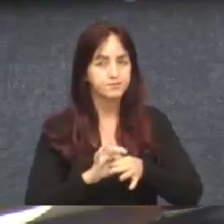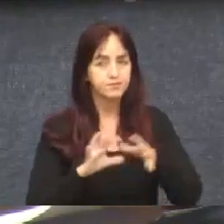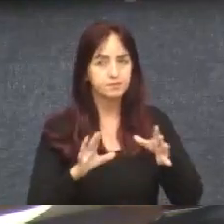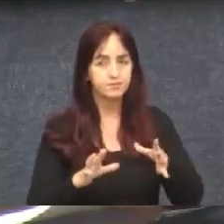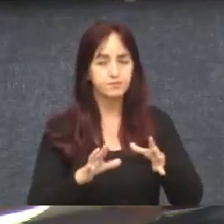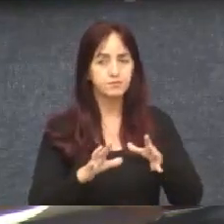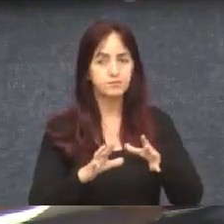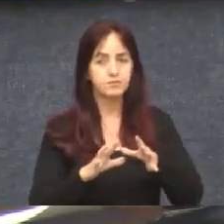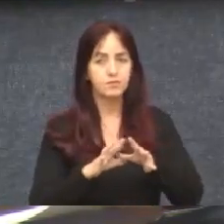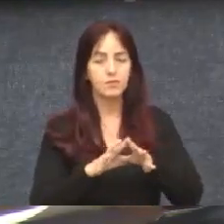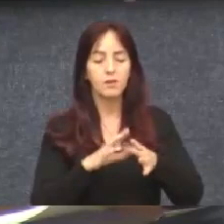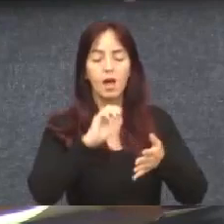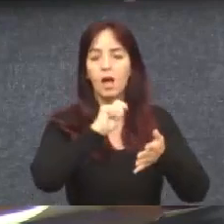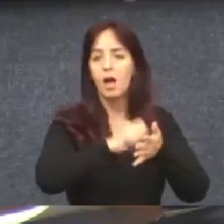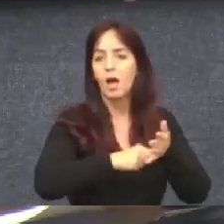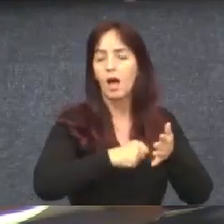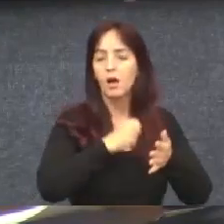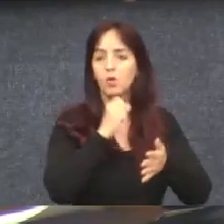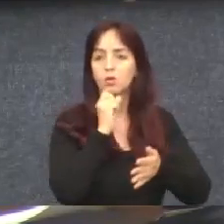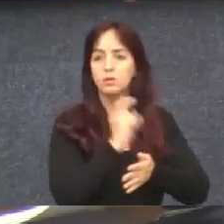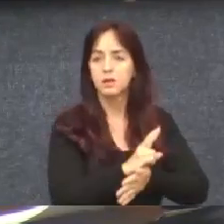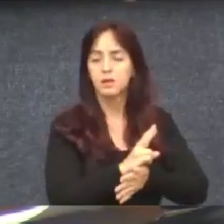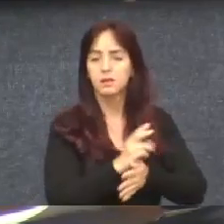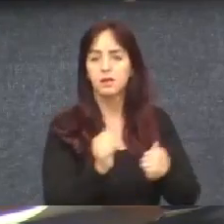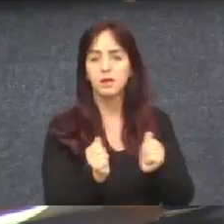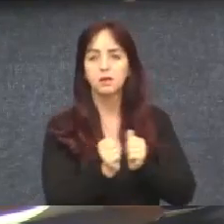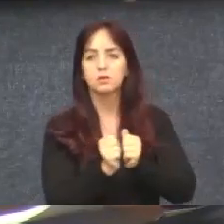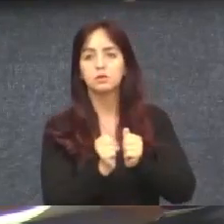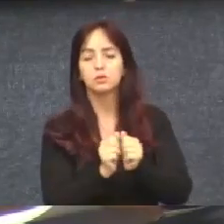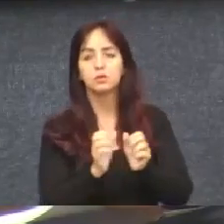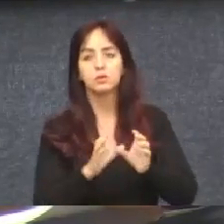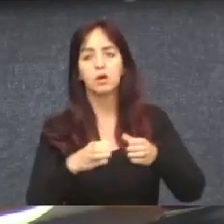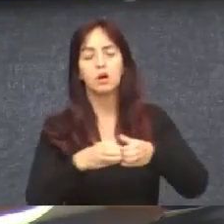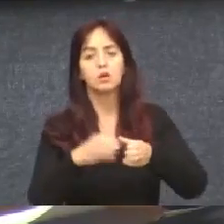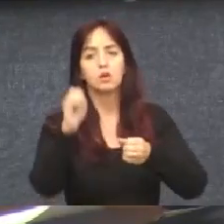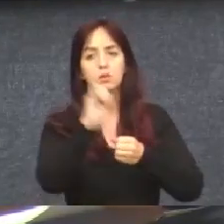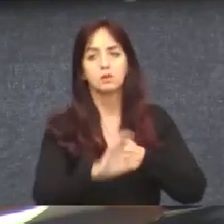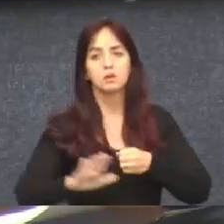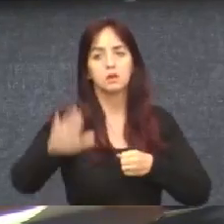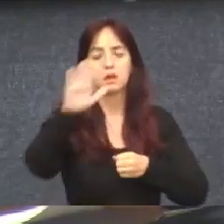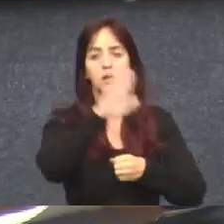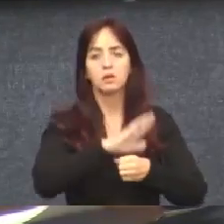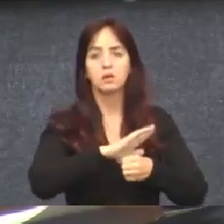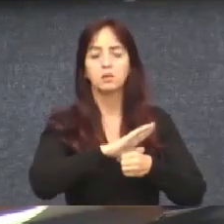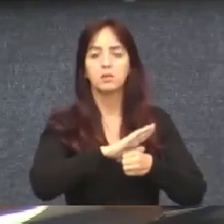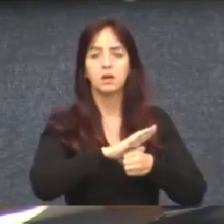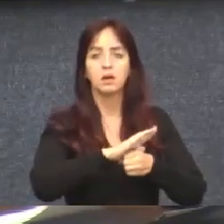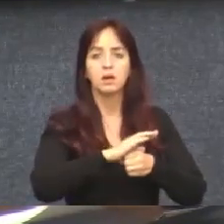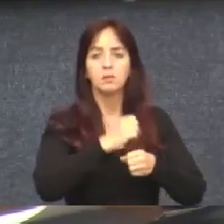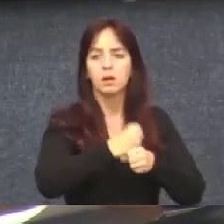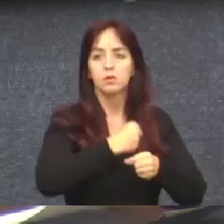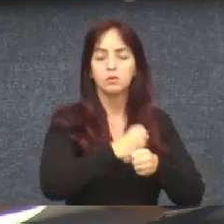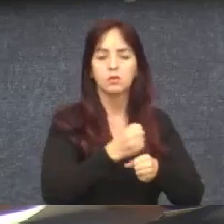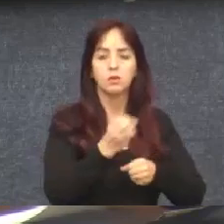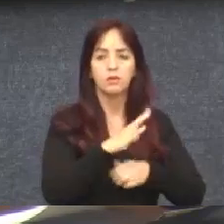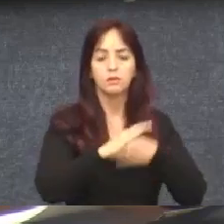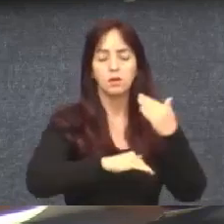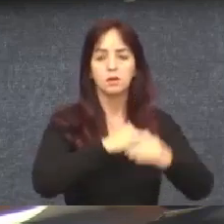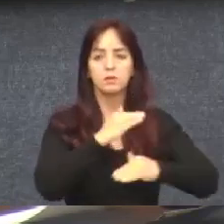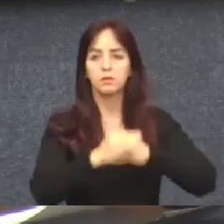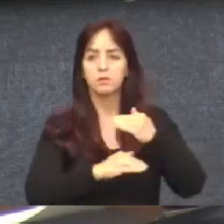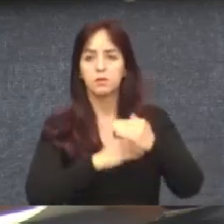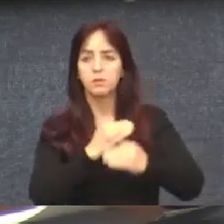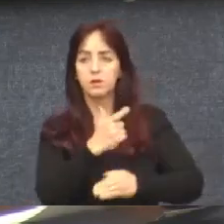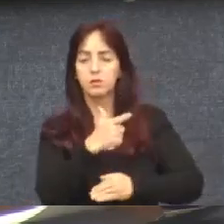a contratar operação de crédito junto ao Banco Internacional para Reconstrução e Desenvolvimento, BIC